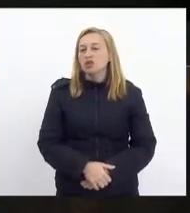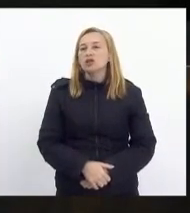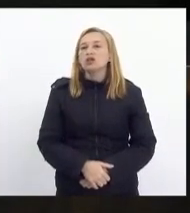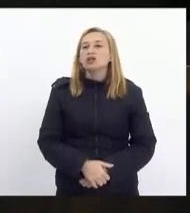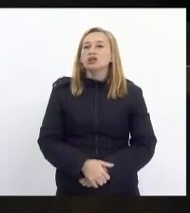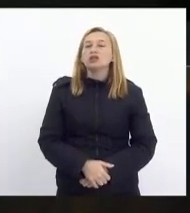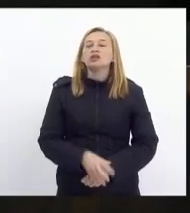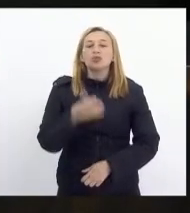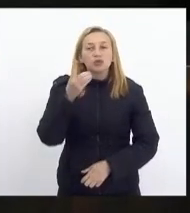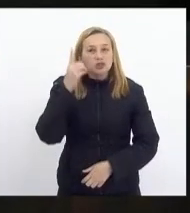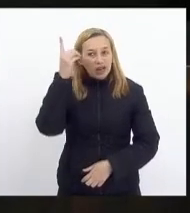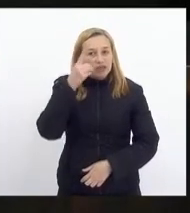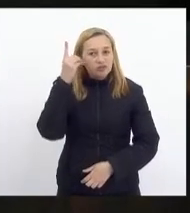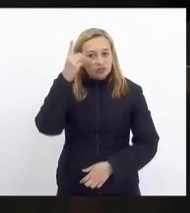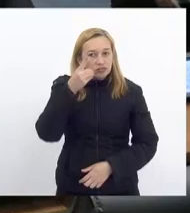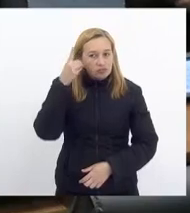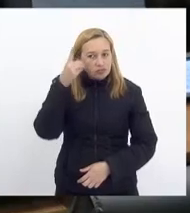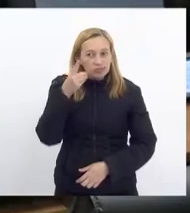Dionísio.